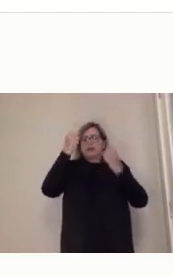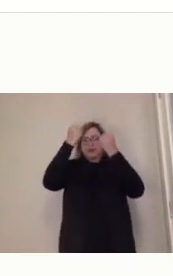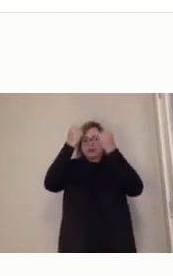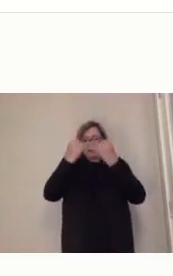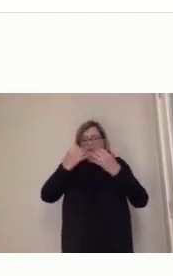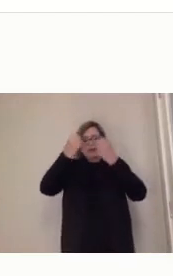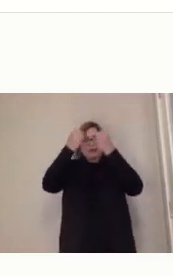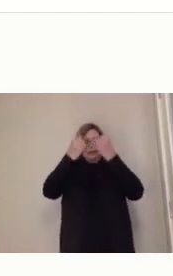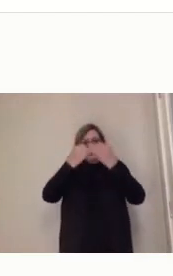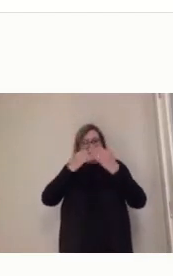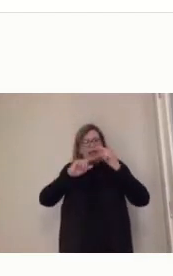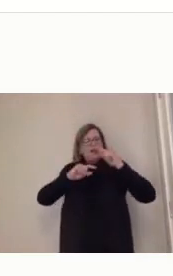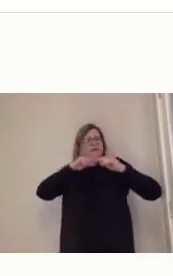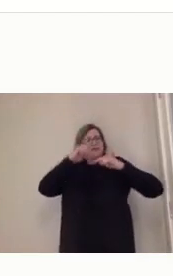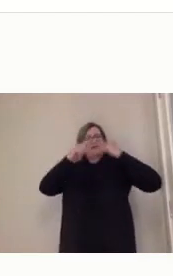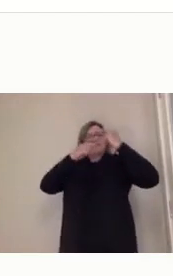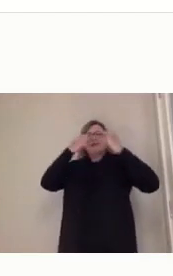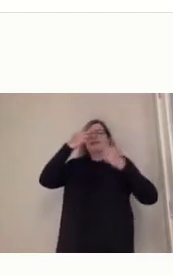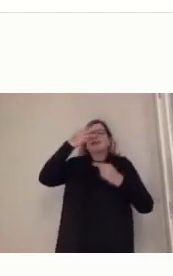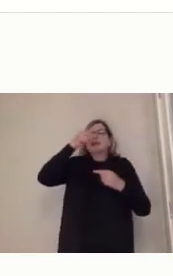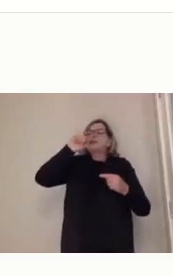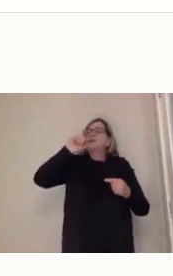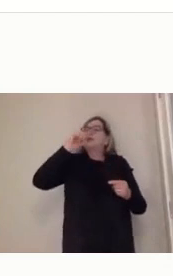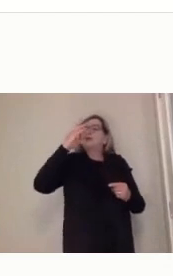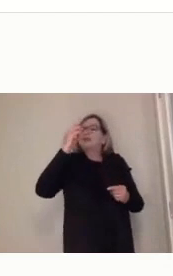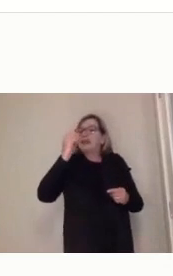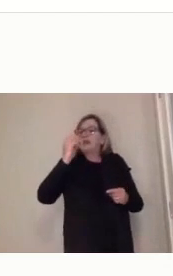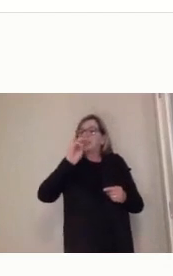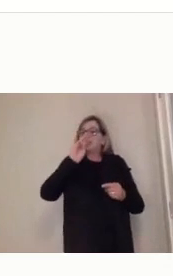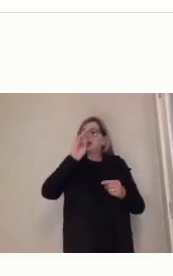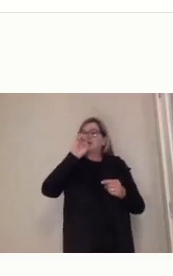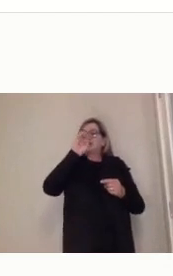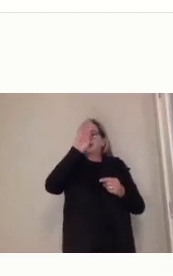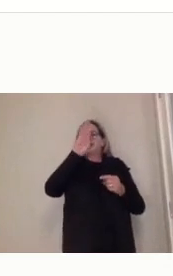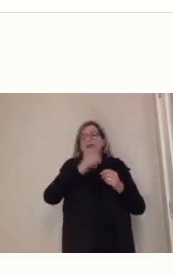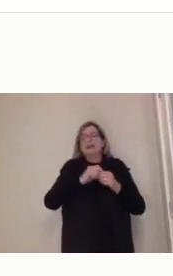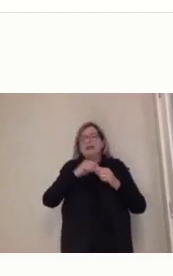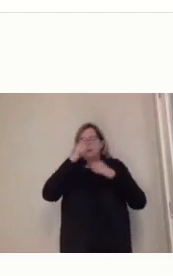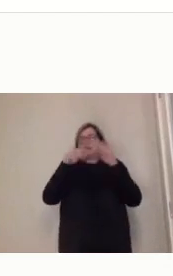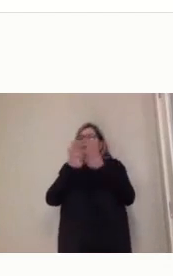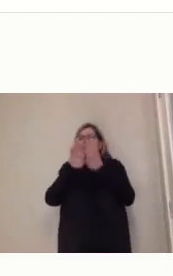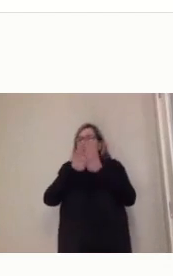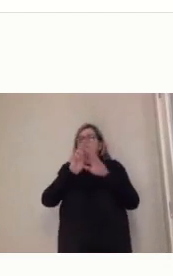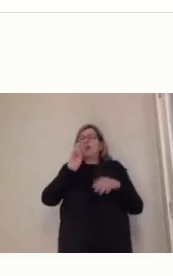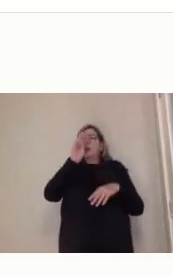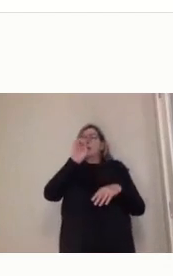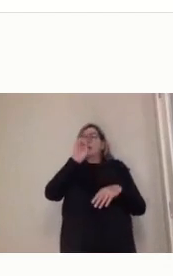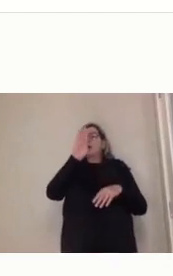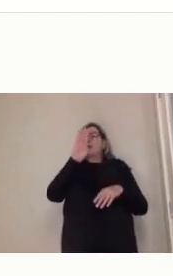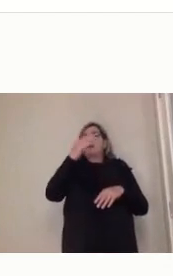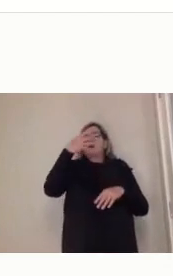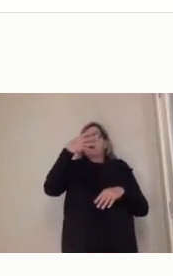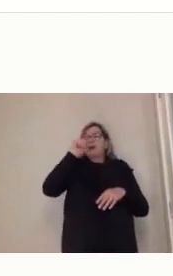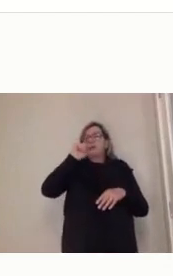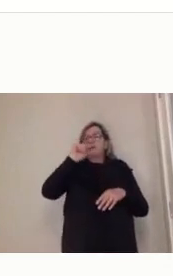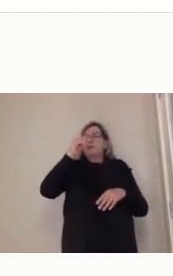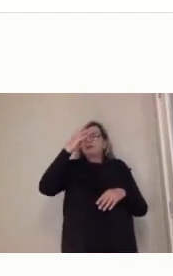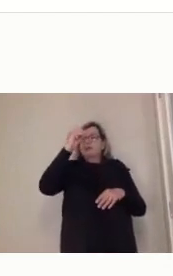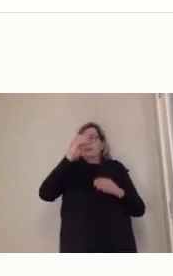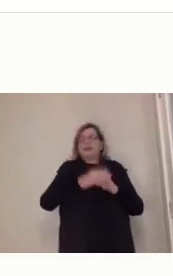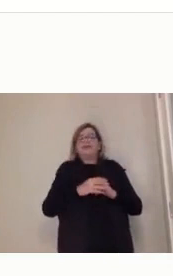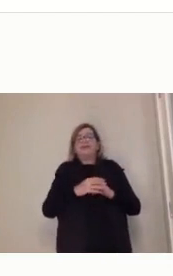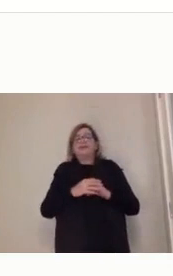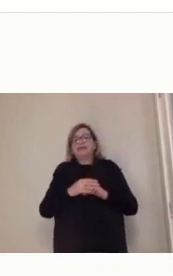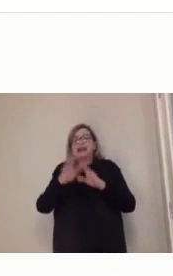a grosso modo, é a web semântica que eu falei para vocês, que é aquela web que trabalha com as tags, que